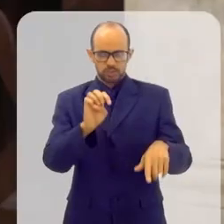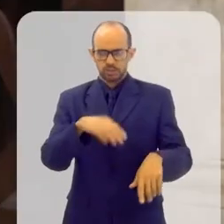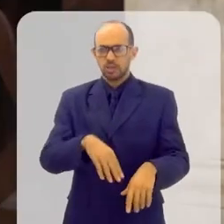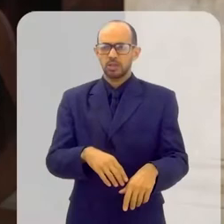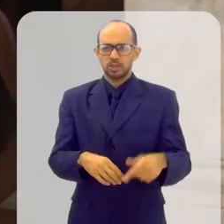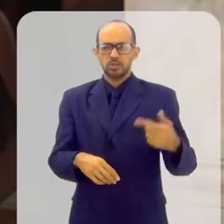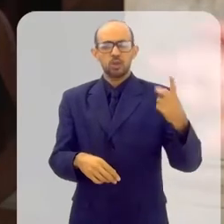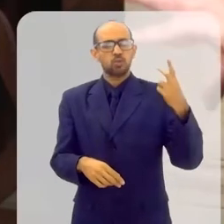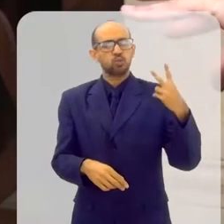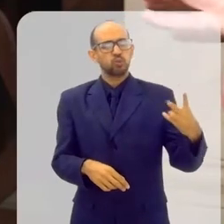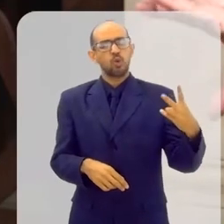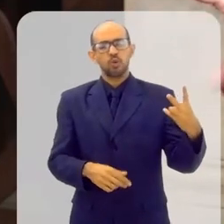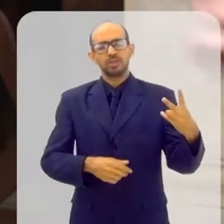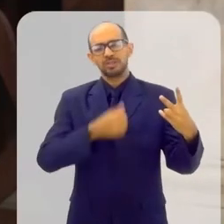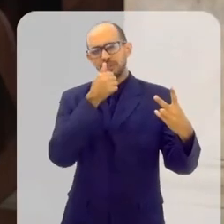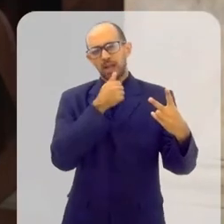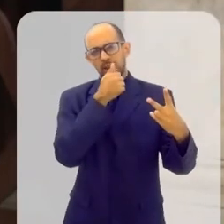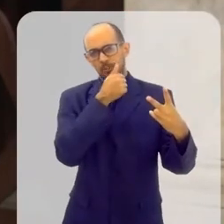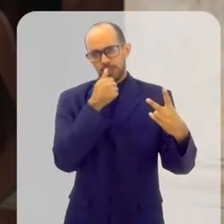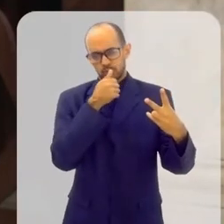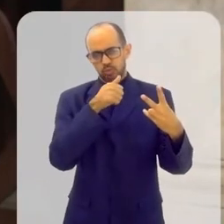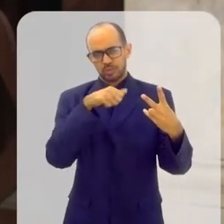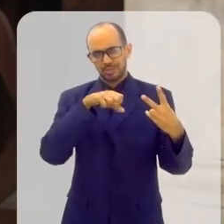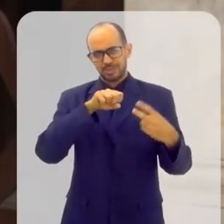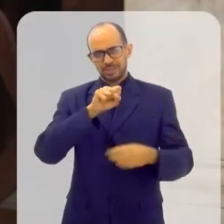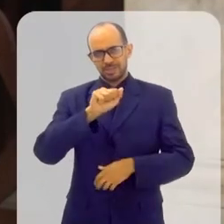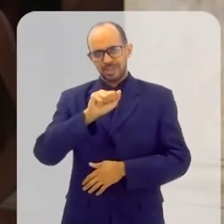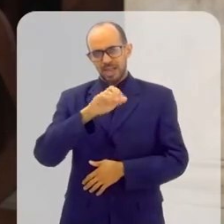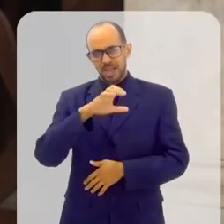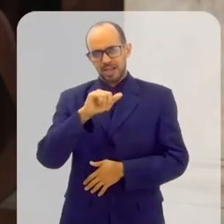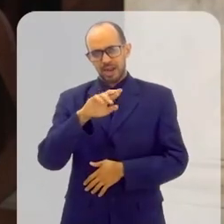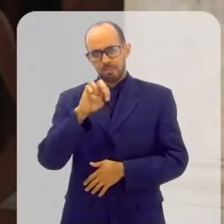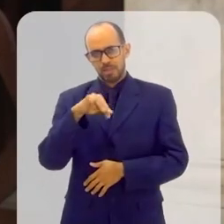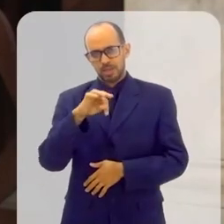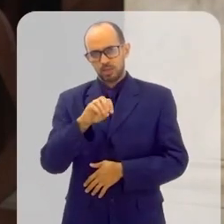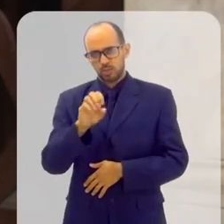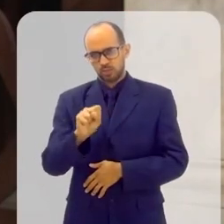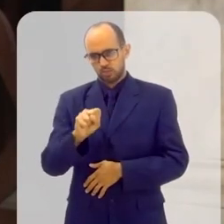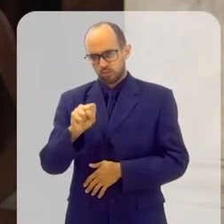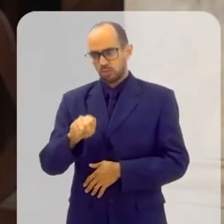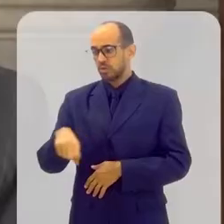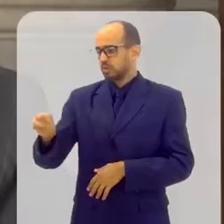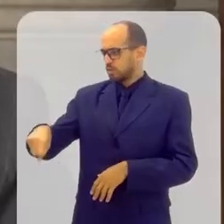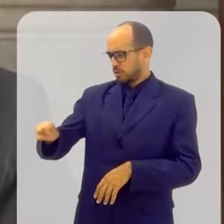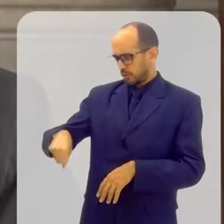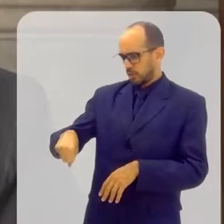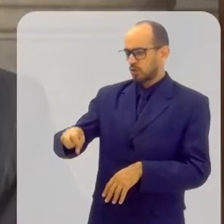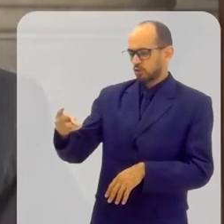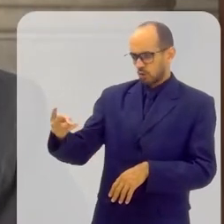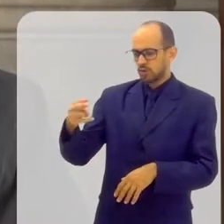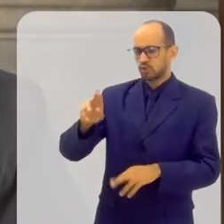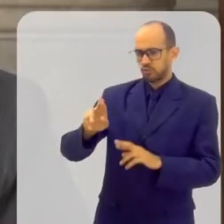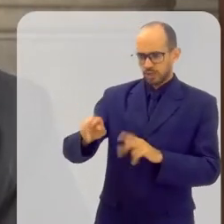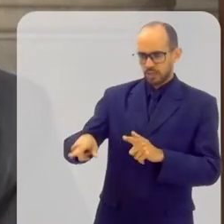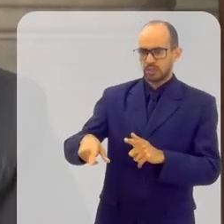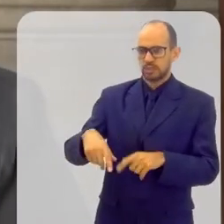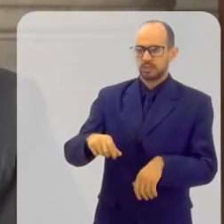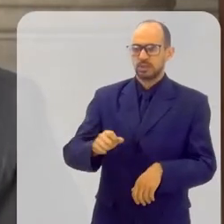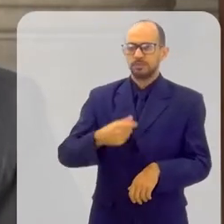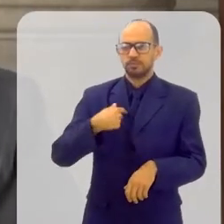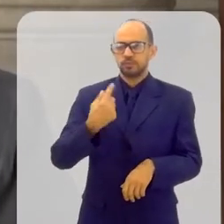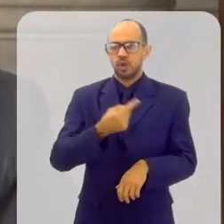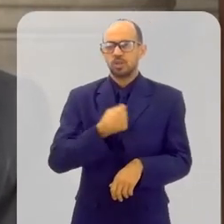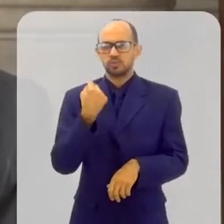dois sacramentos. Dois sacramentos. Isso. O batismo e a crisma. A crisma é, nós vamos cantando,